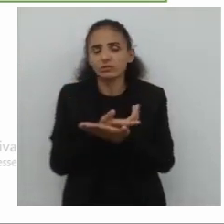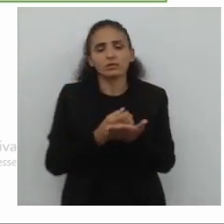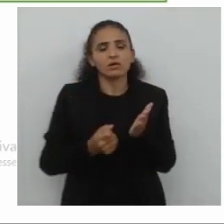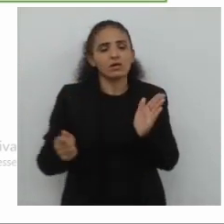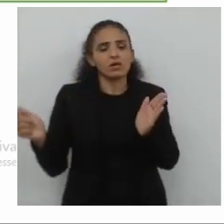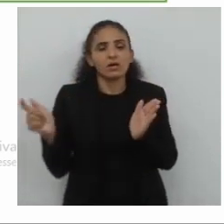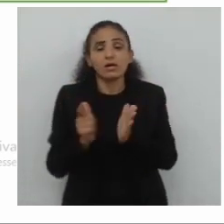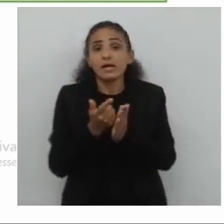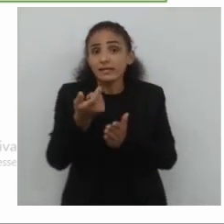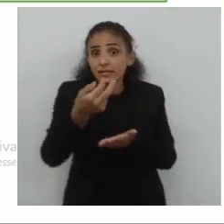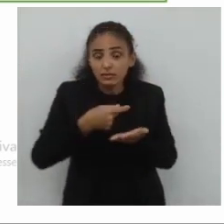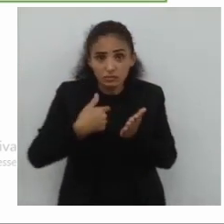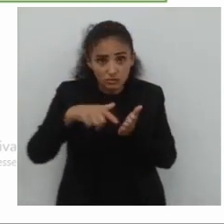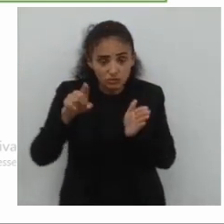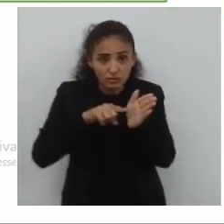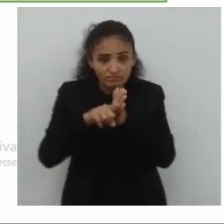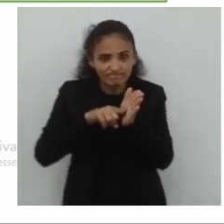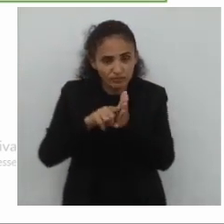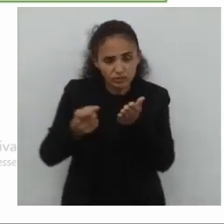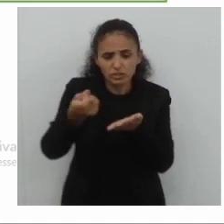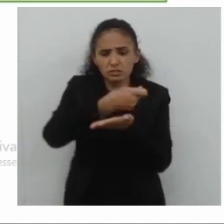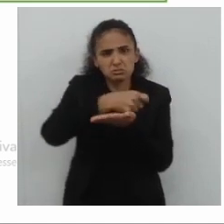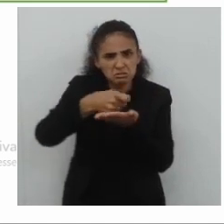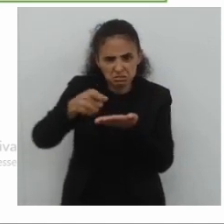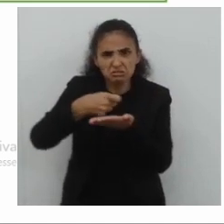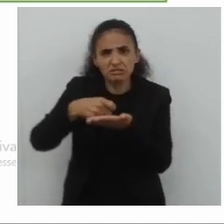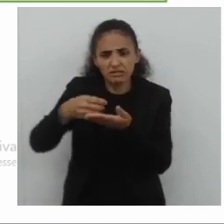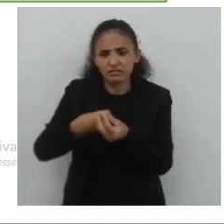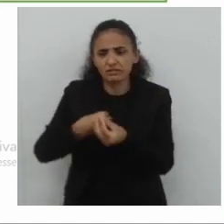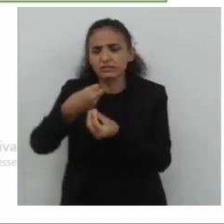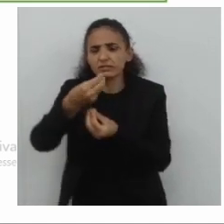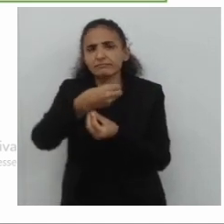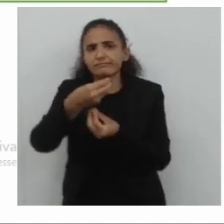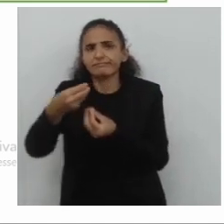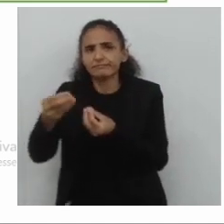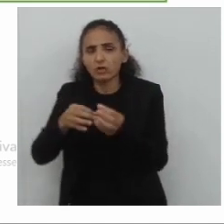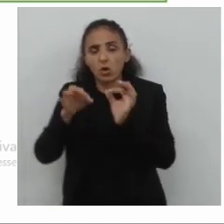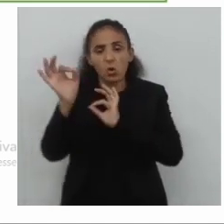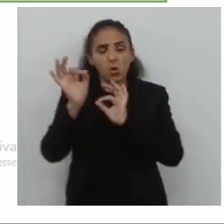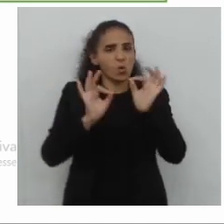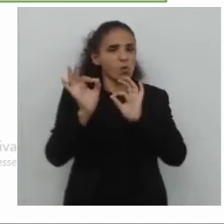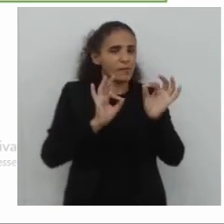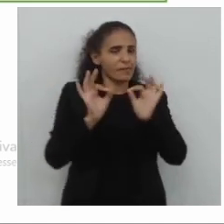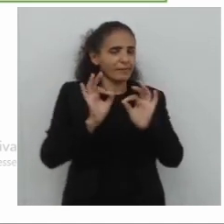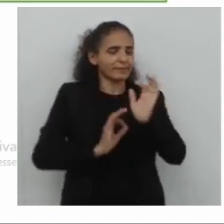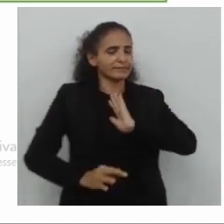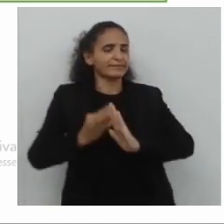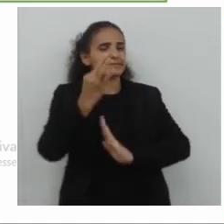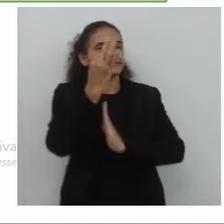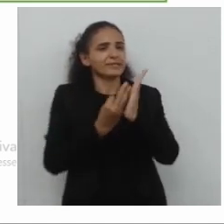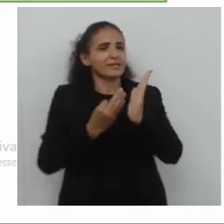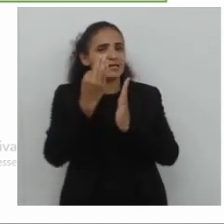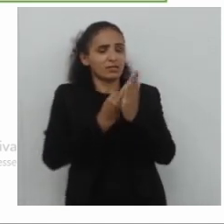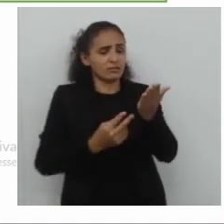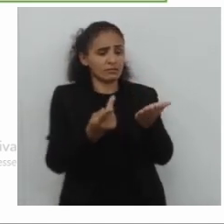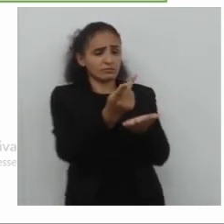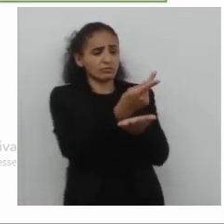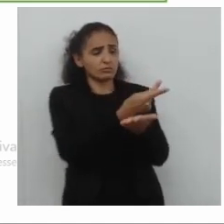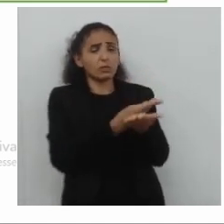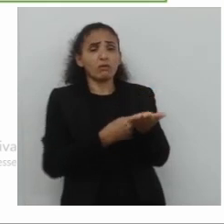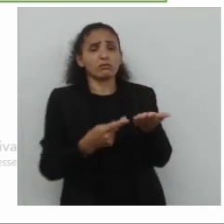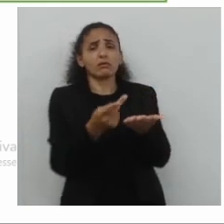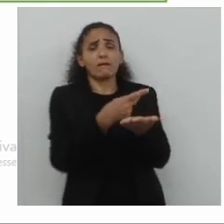publicar uma obra, por impressão, ou qualquer outro meio, preparar o texto, imagem,